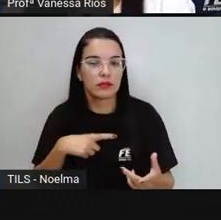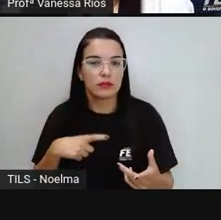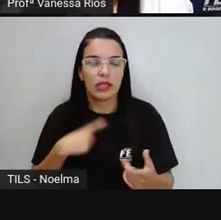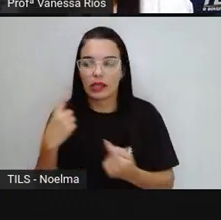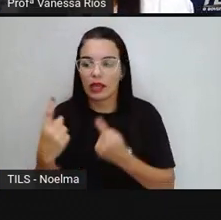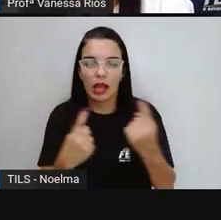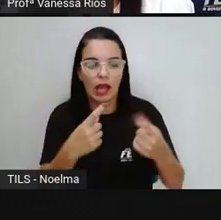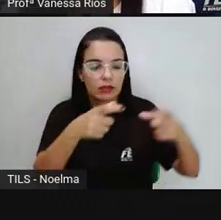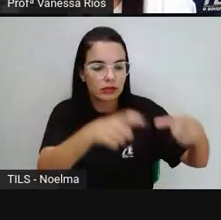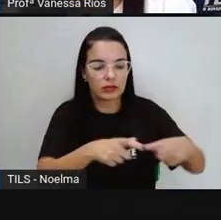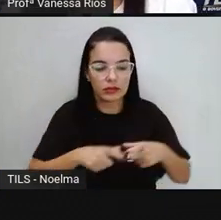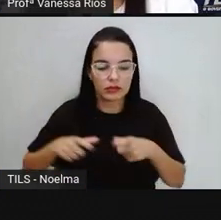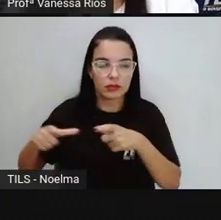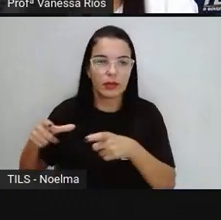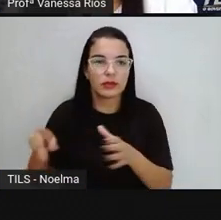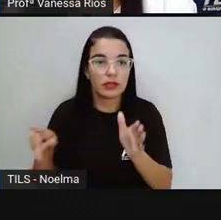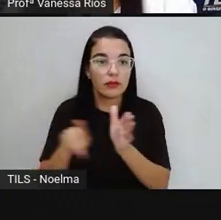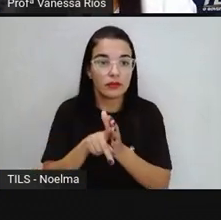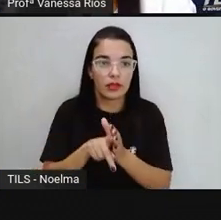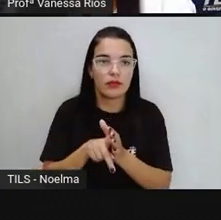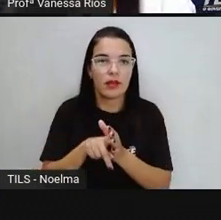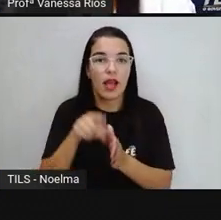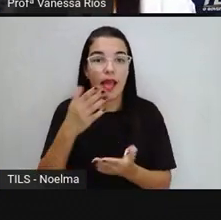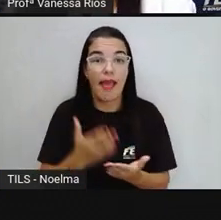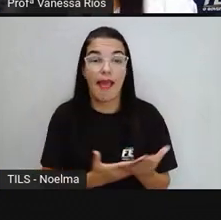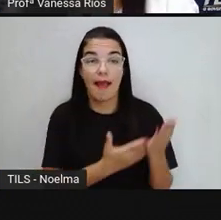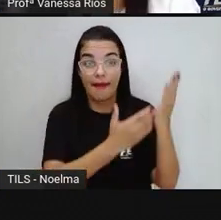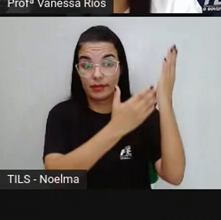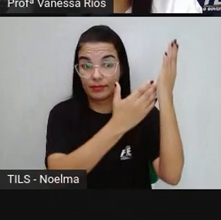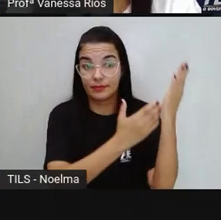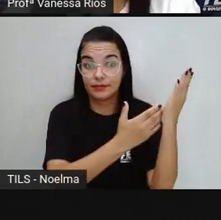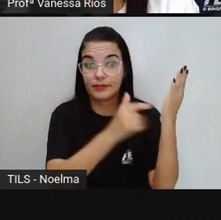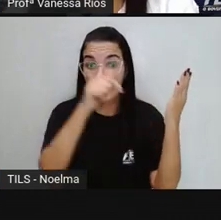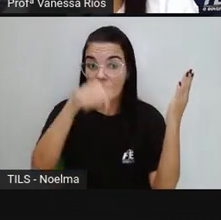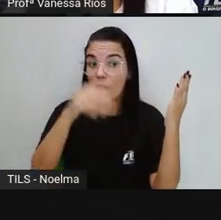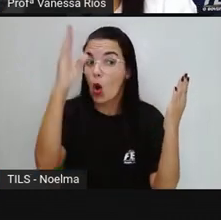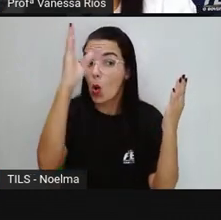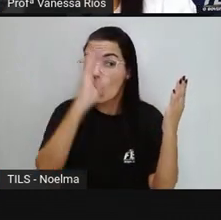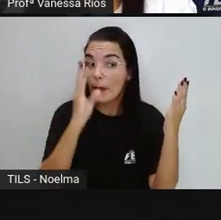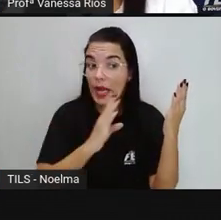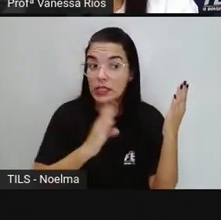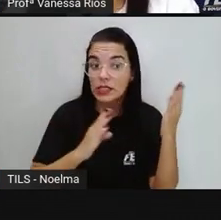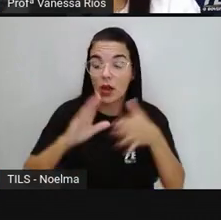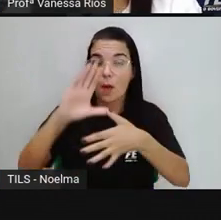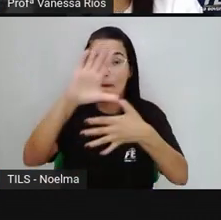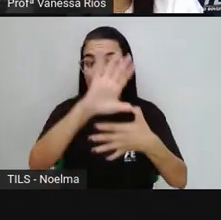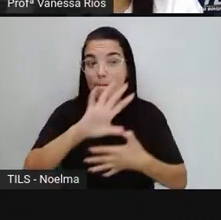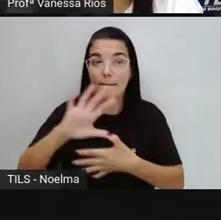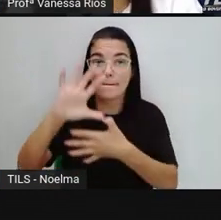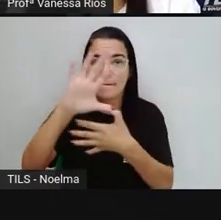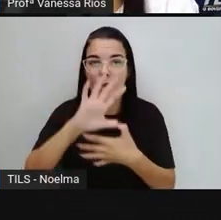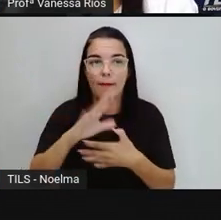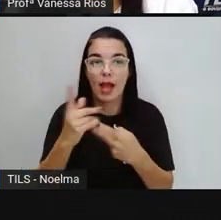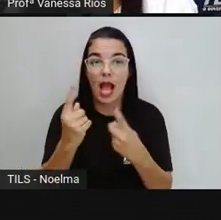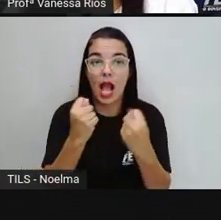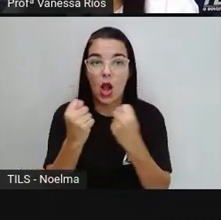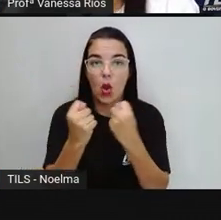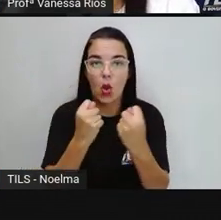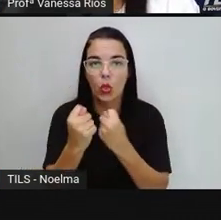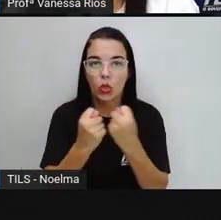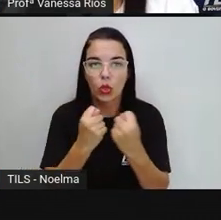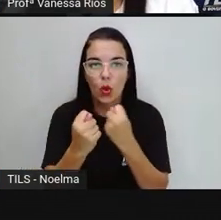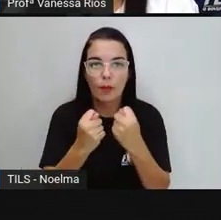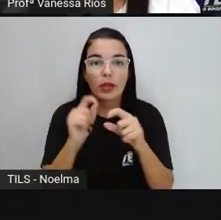em cada espaço. Esse aí é um mapa econômico do Brasil que fala aí das culturas, né, está falando aí